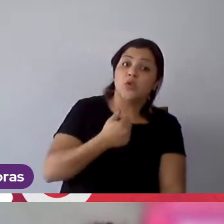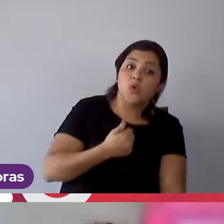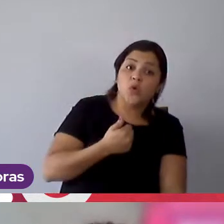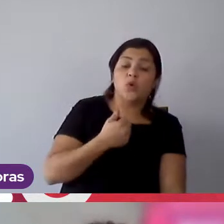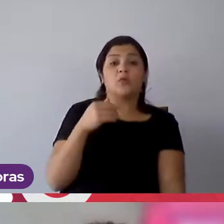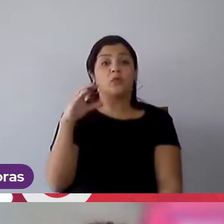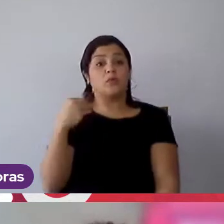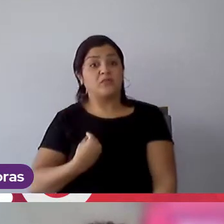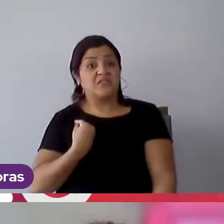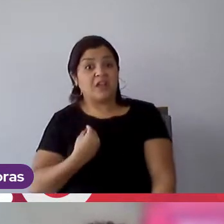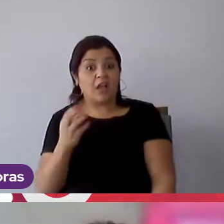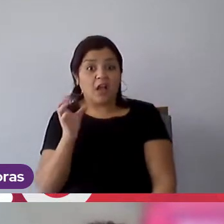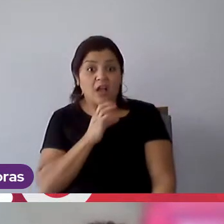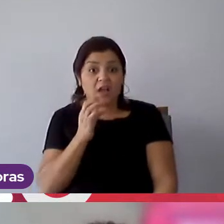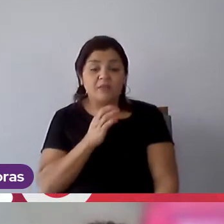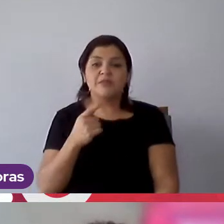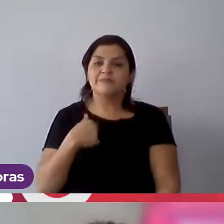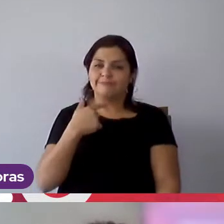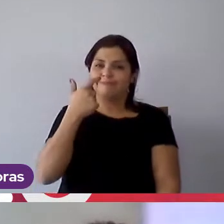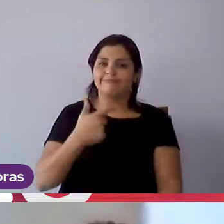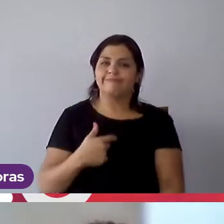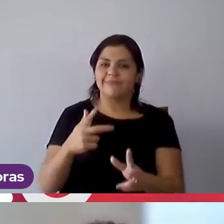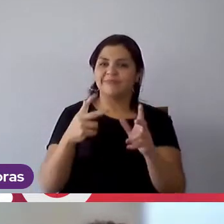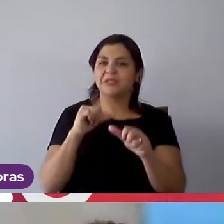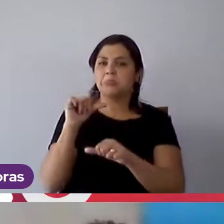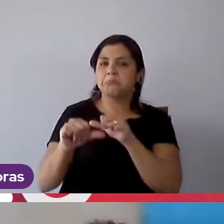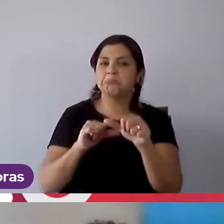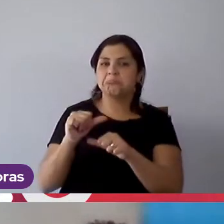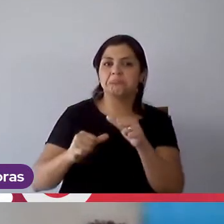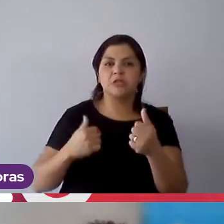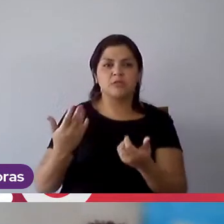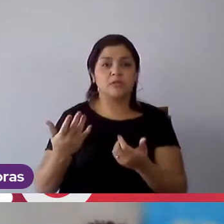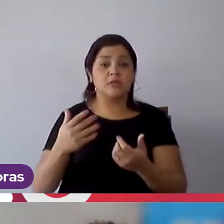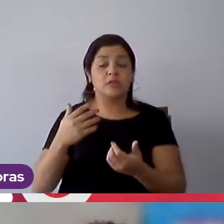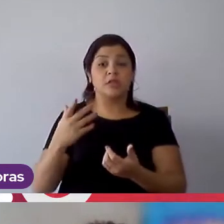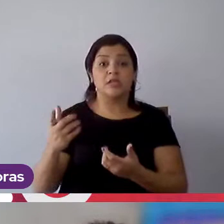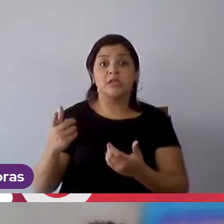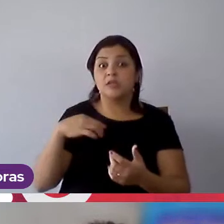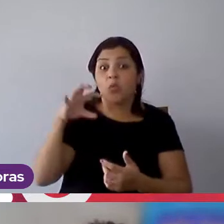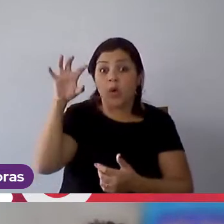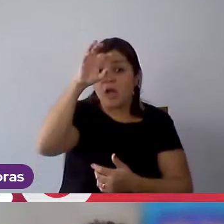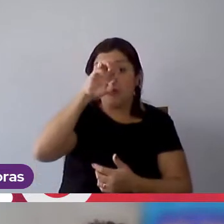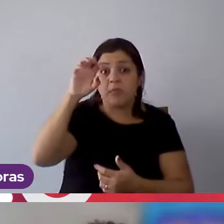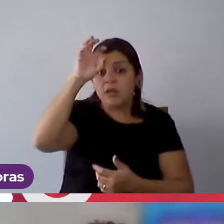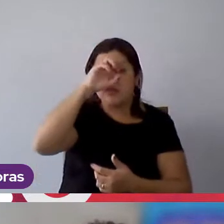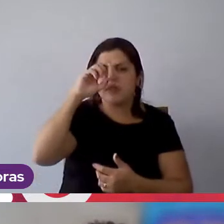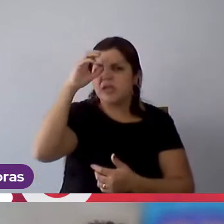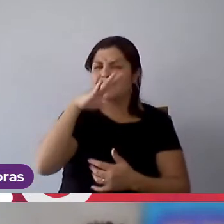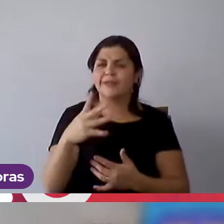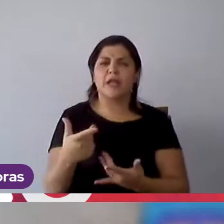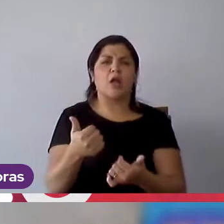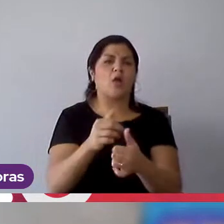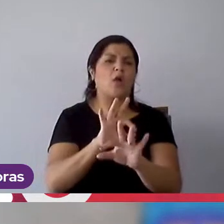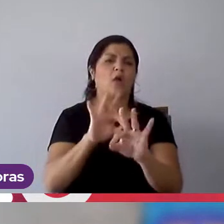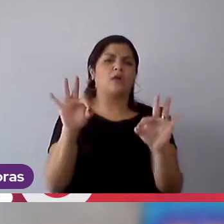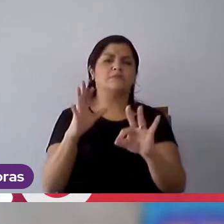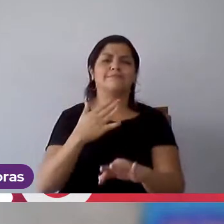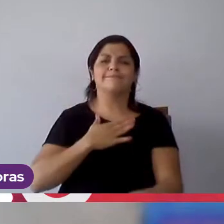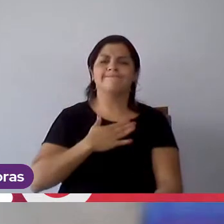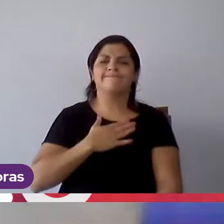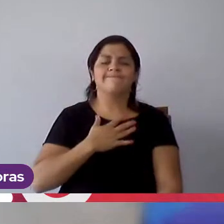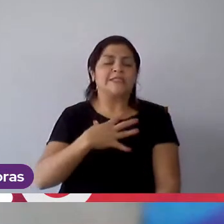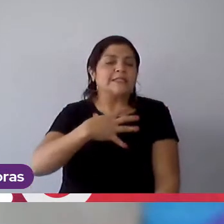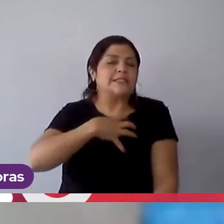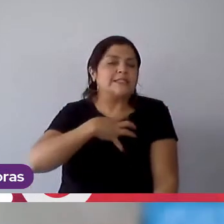correria, eu pelo menos tenho transformado essa intensidade em aprendizado, e muito bom, eu me orgulho em